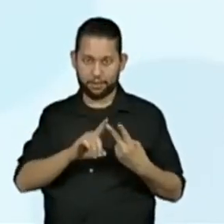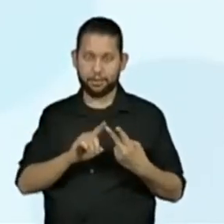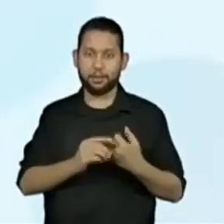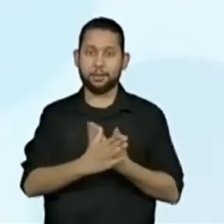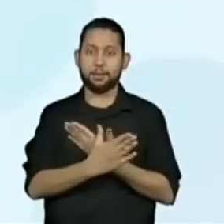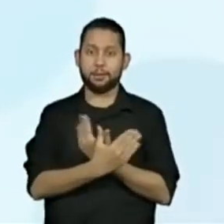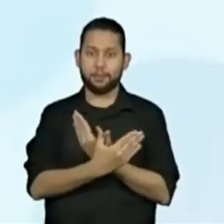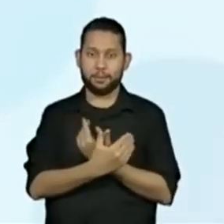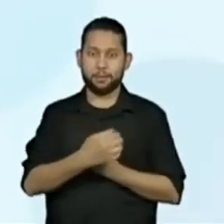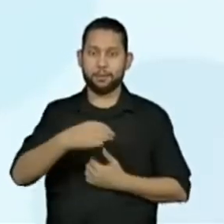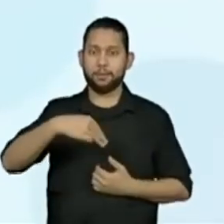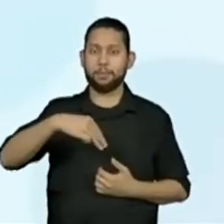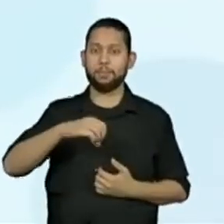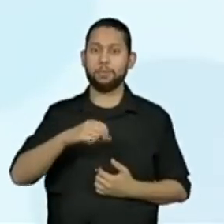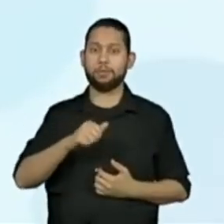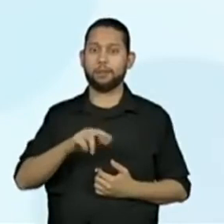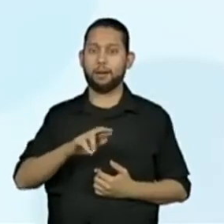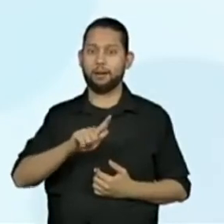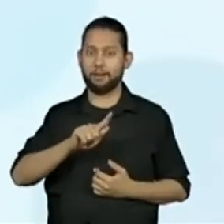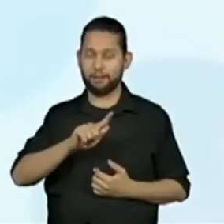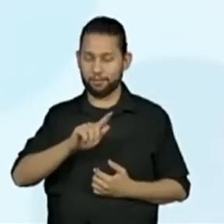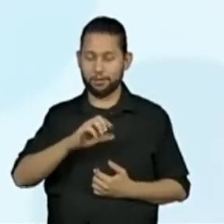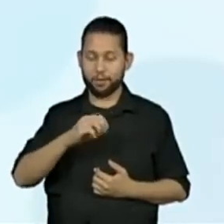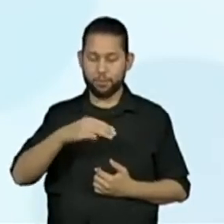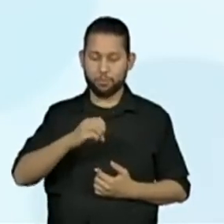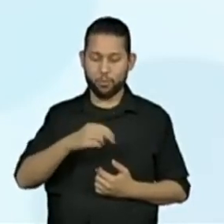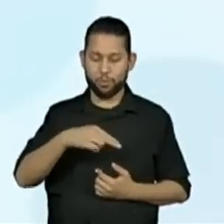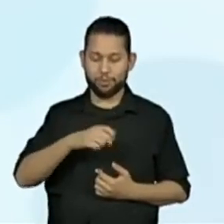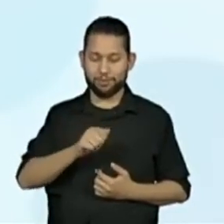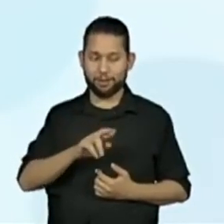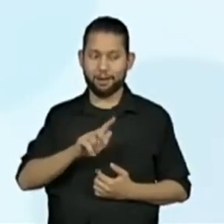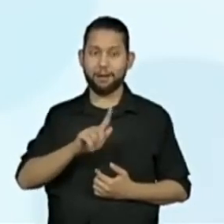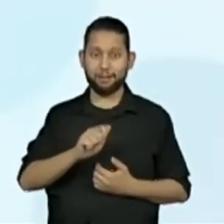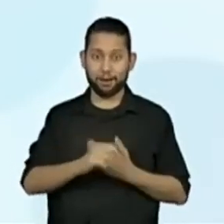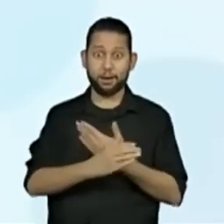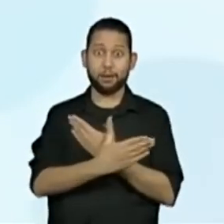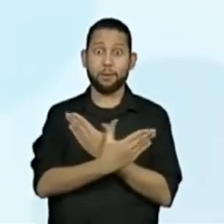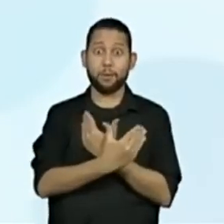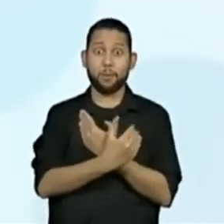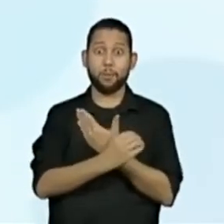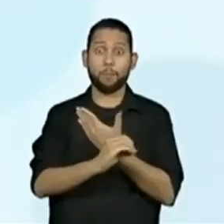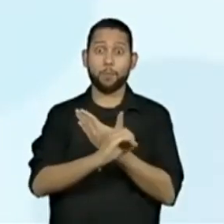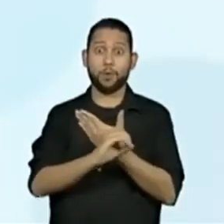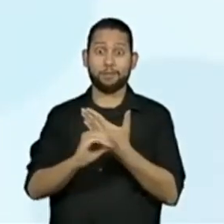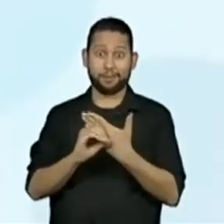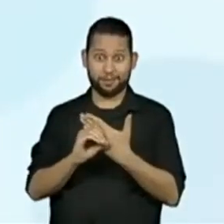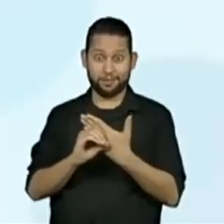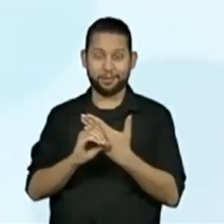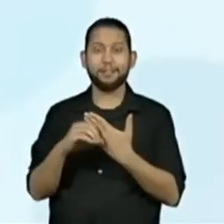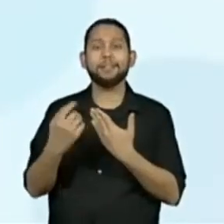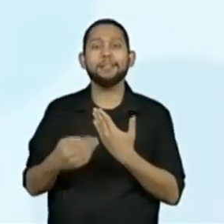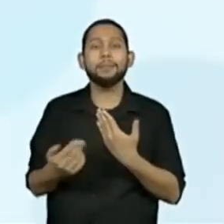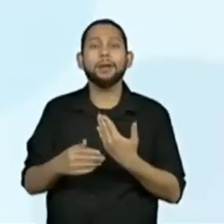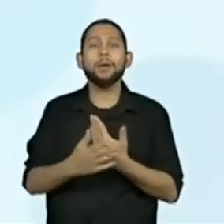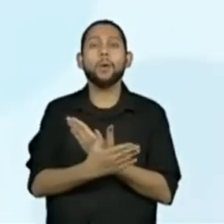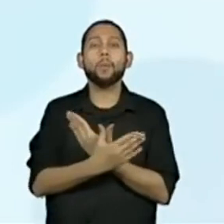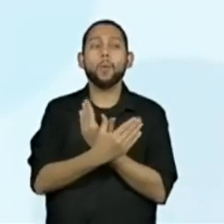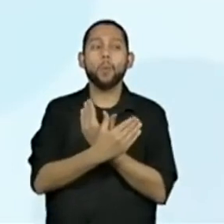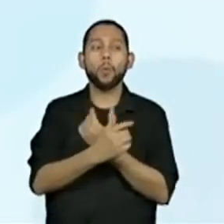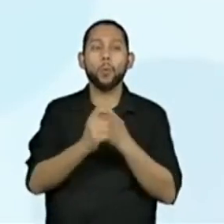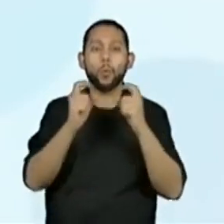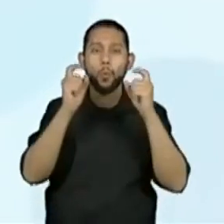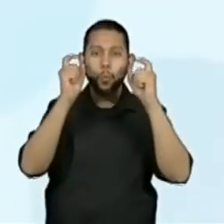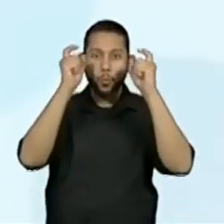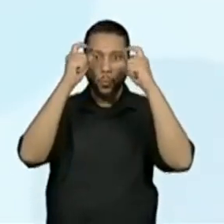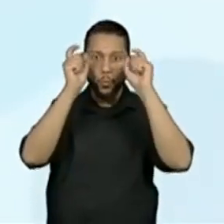a amarelo-negra e a borboleta coruja e a maior do Brasil. Olha